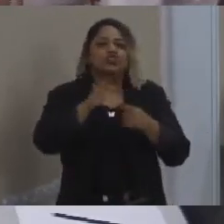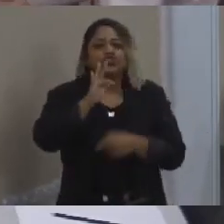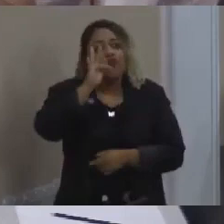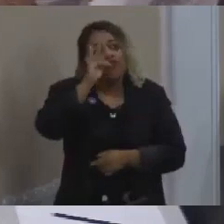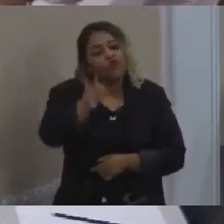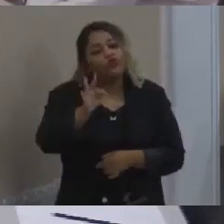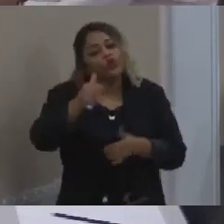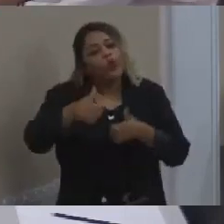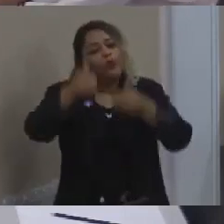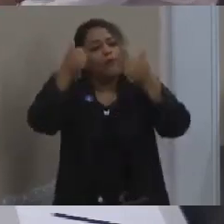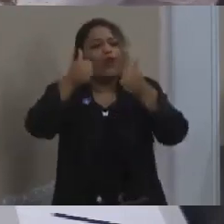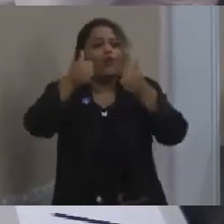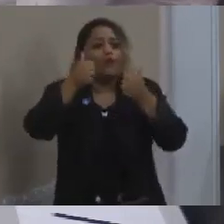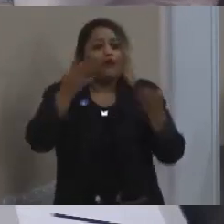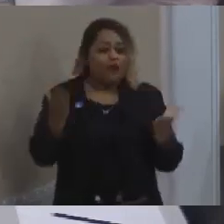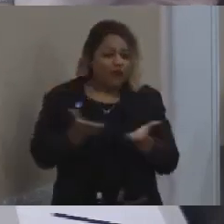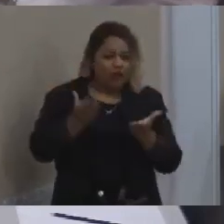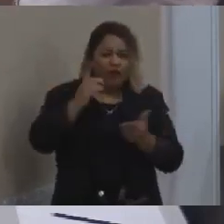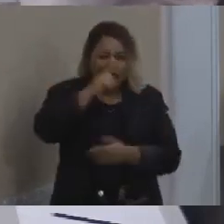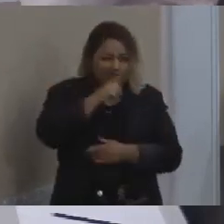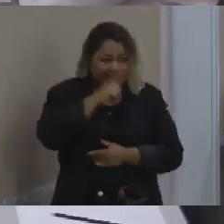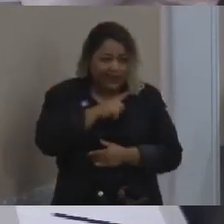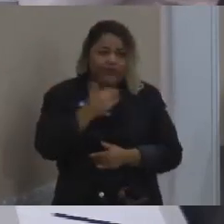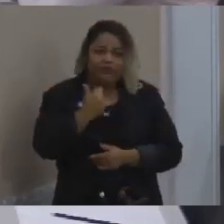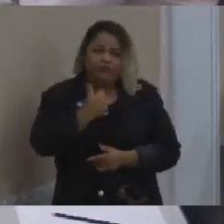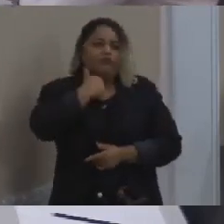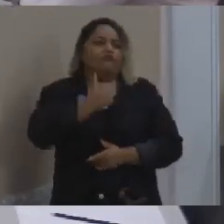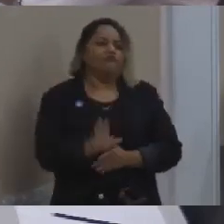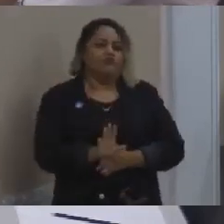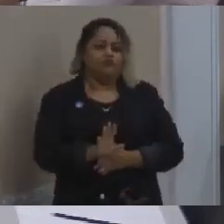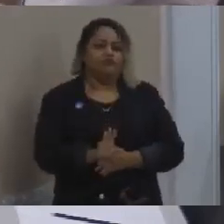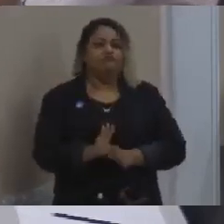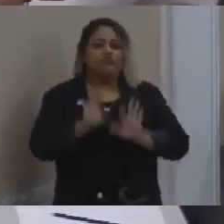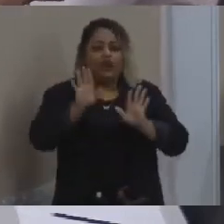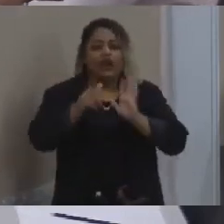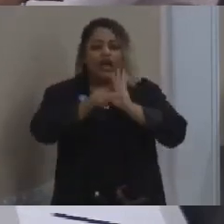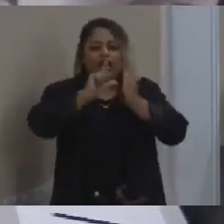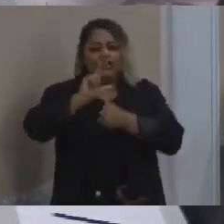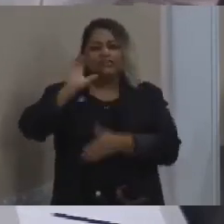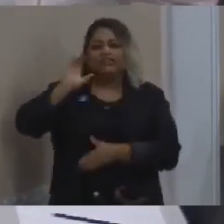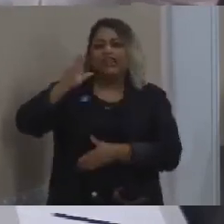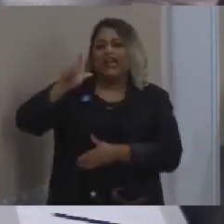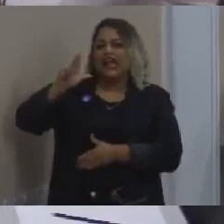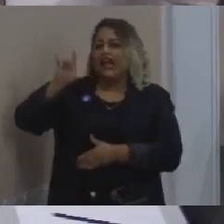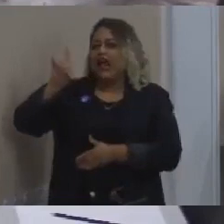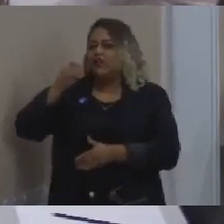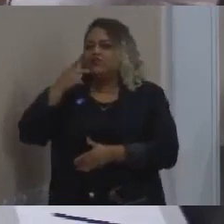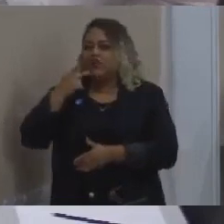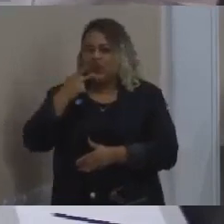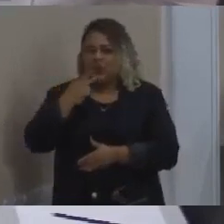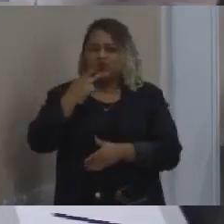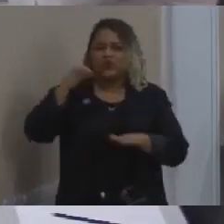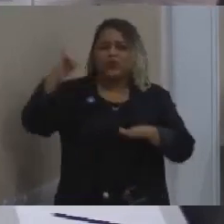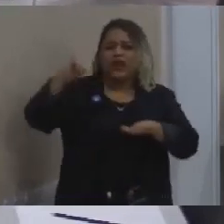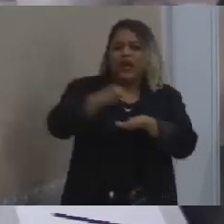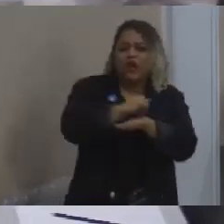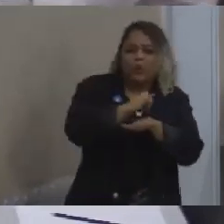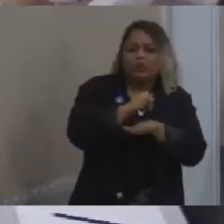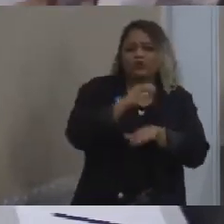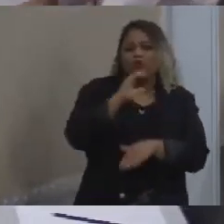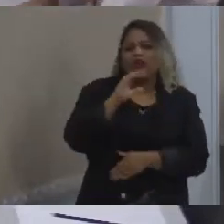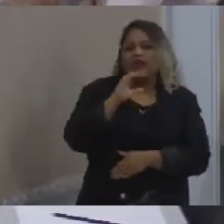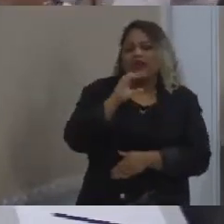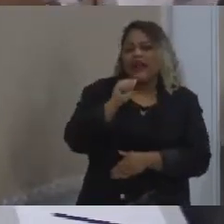Inclusive, quando o Claudius falou a respeito da área do aeroporto Carlos Prats, esse é o maior absurdo que Belo Horizonte está tentando